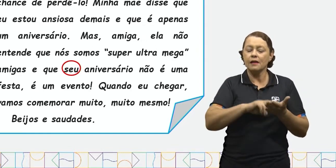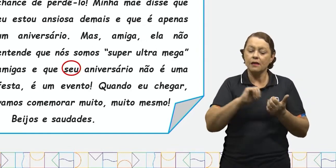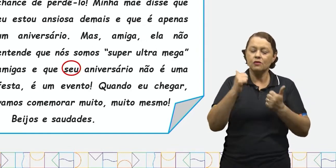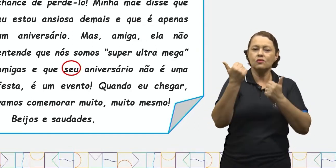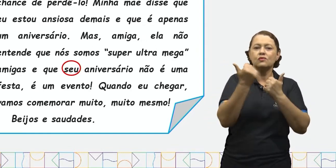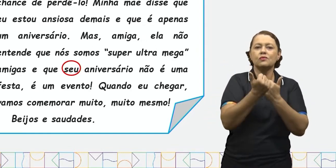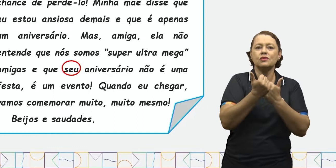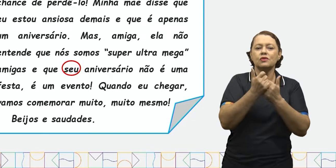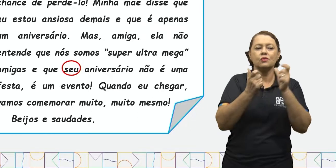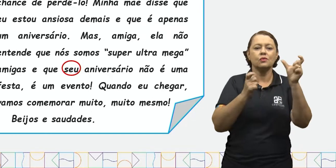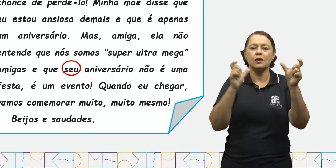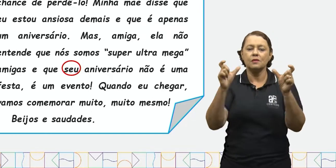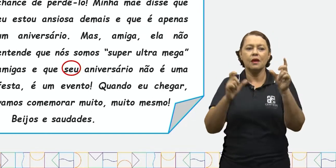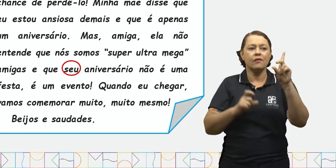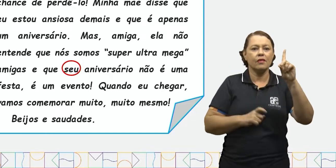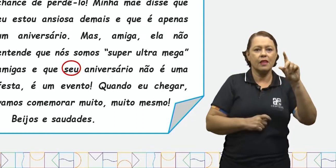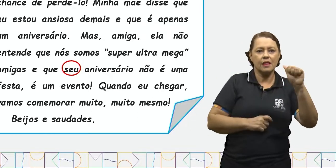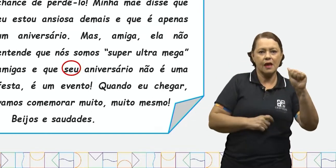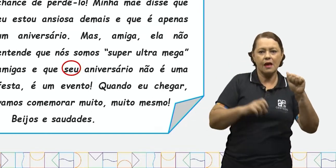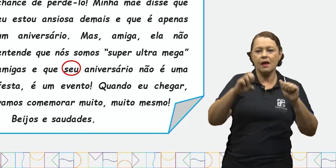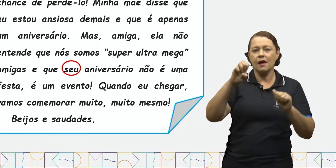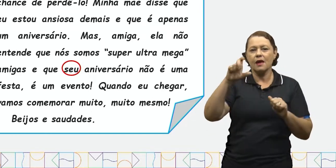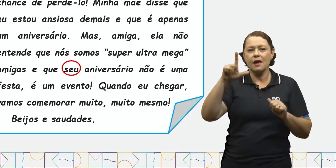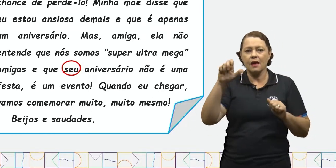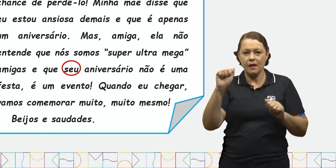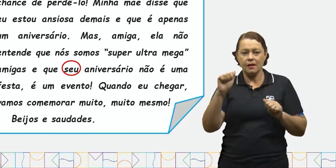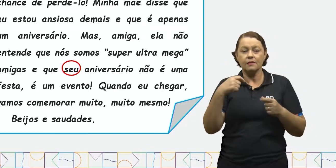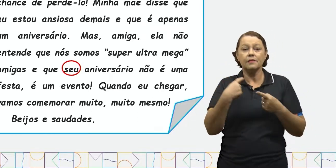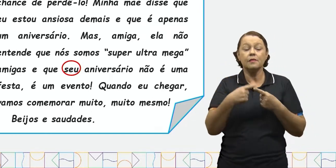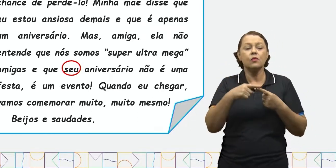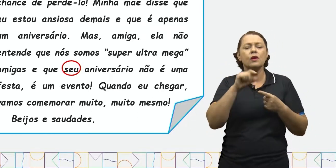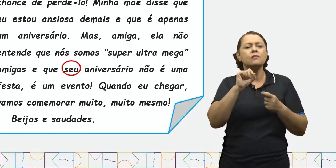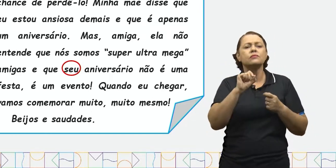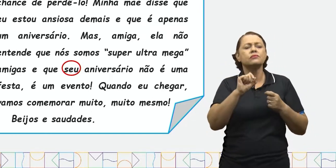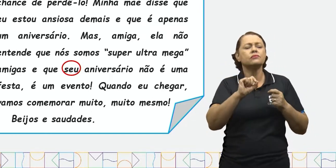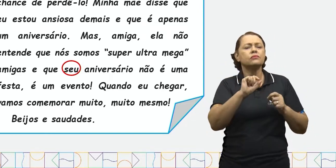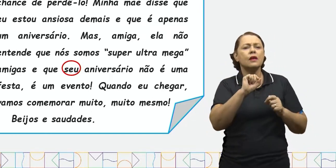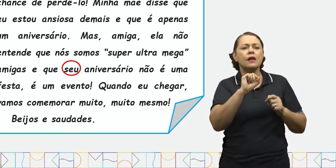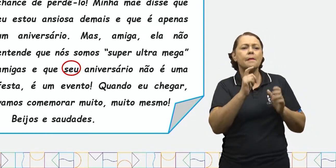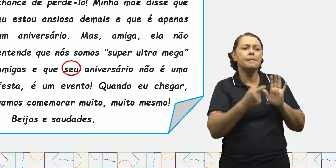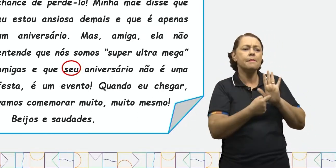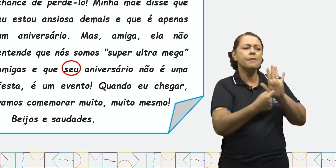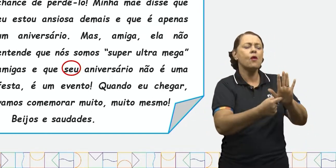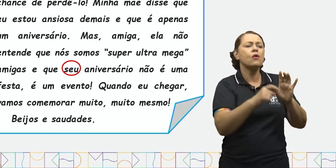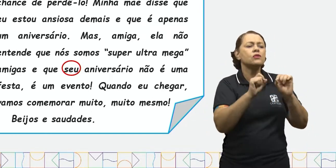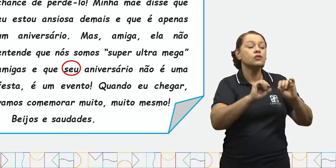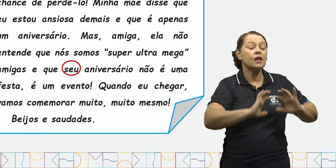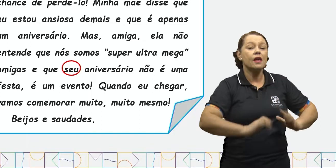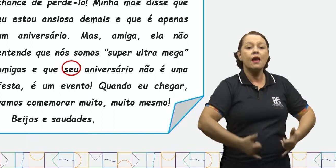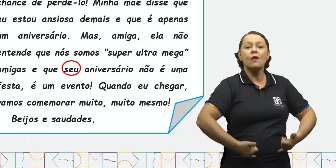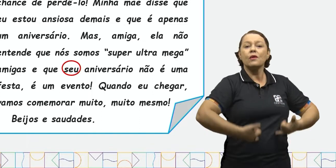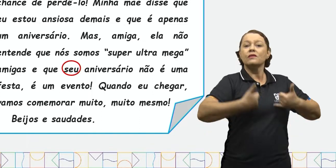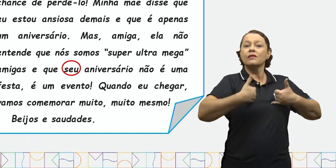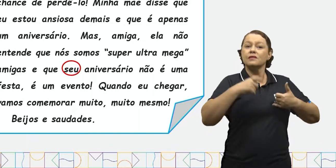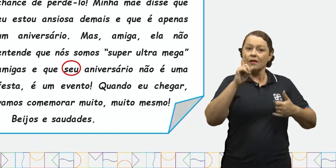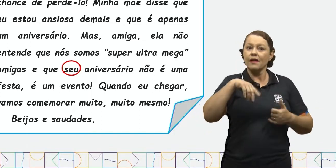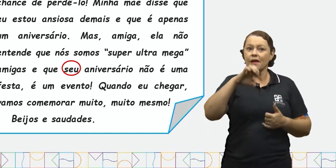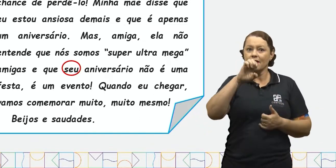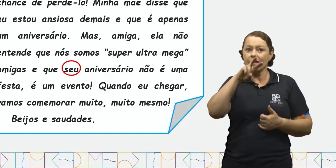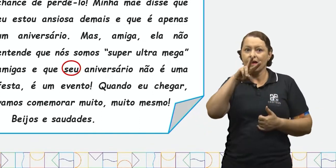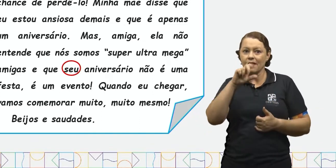da Eva, pois ajuda na indicação de quem é o aniversário. Afinal, é o aniversário da Eva.